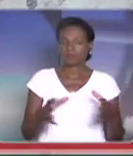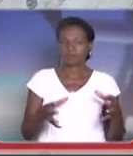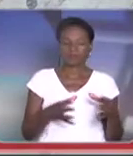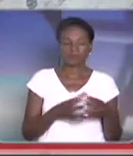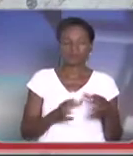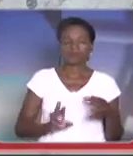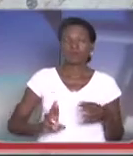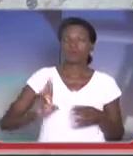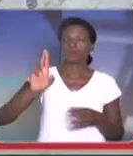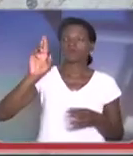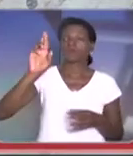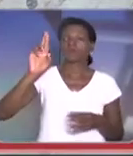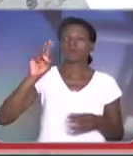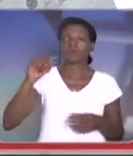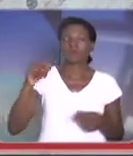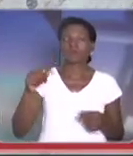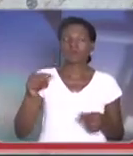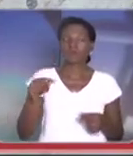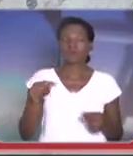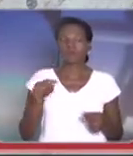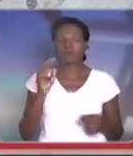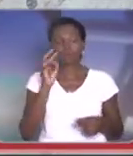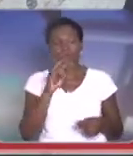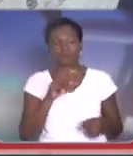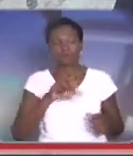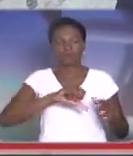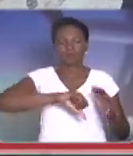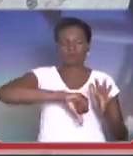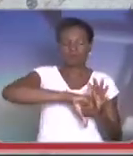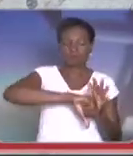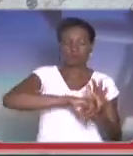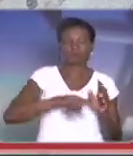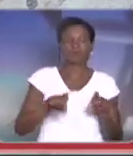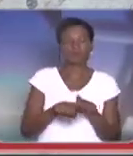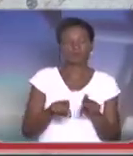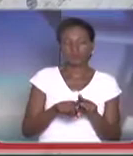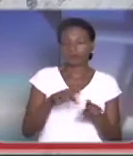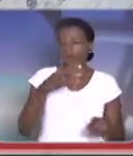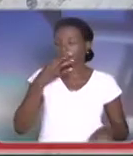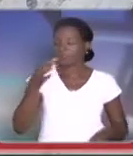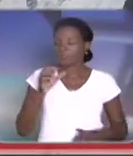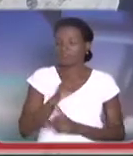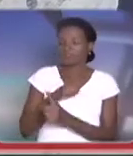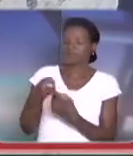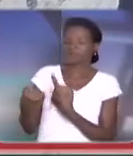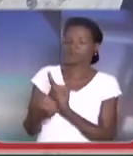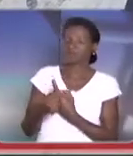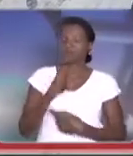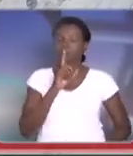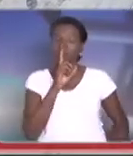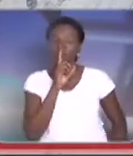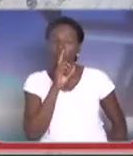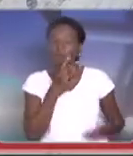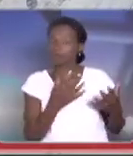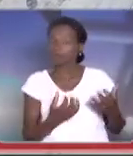relação ao crime e a posição da sociedade que se cala quando permite isso.